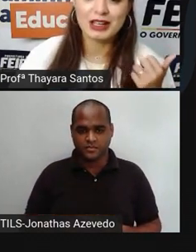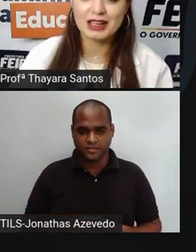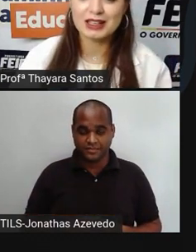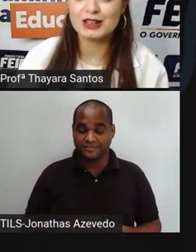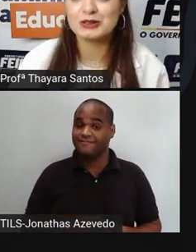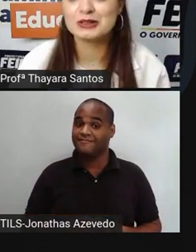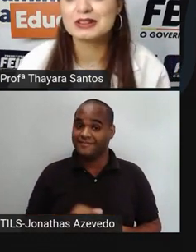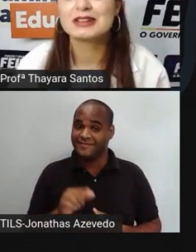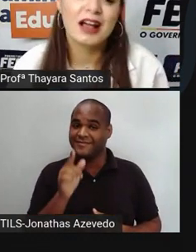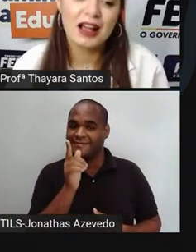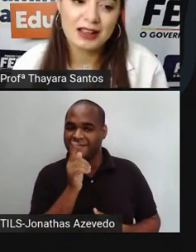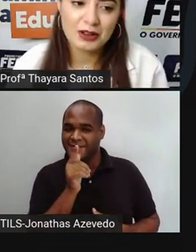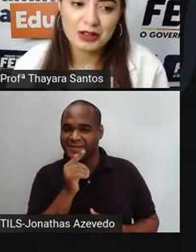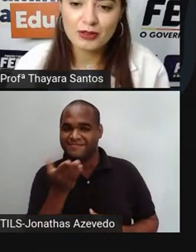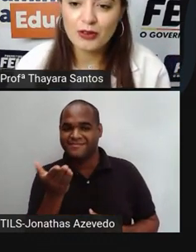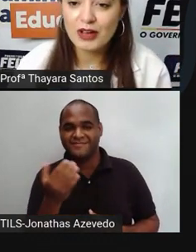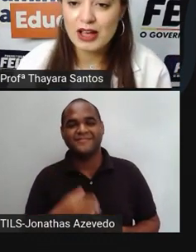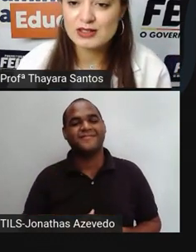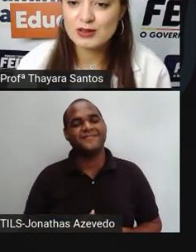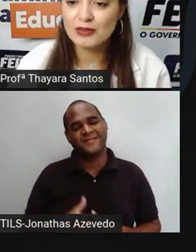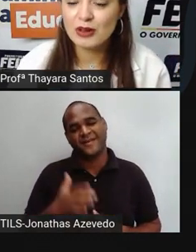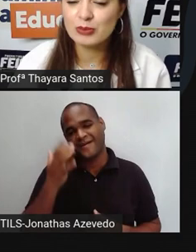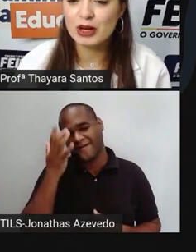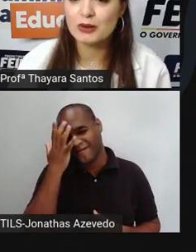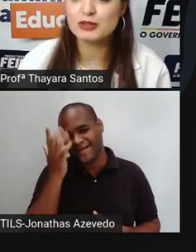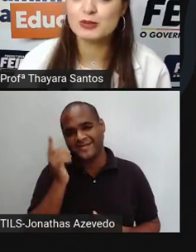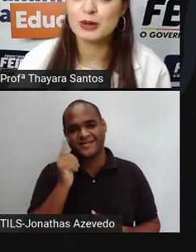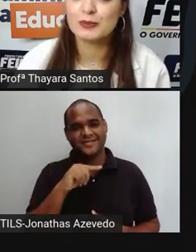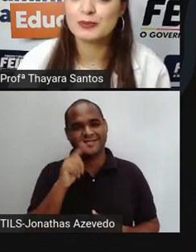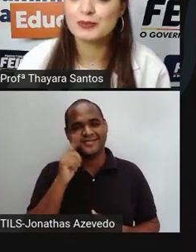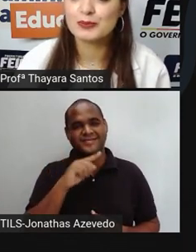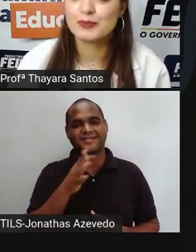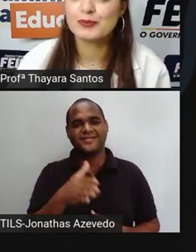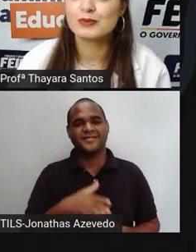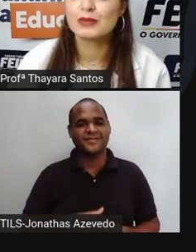Estado líquido. Agora ficou fácil, né? Vamos para a última.